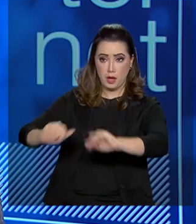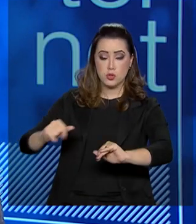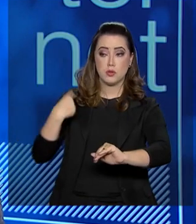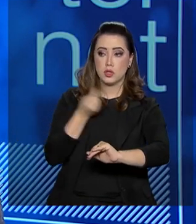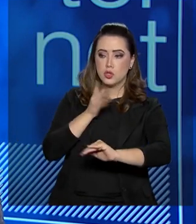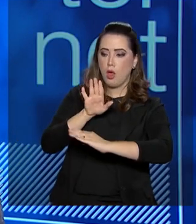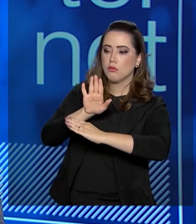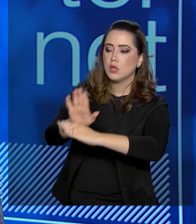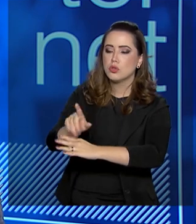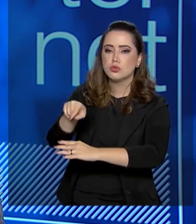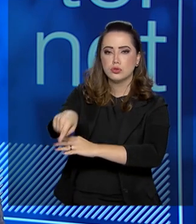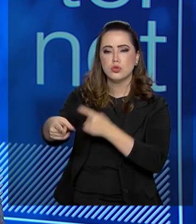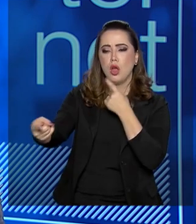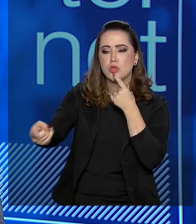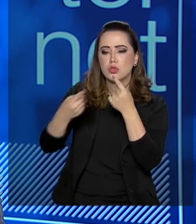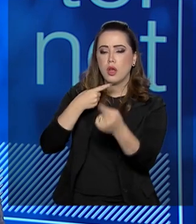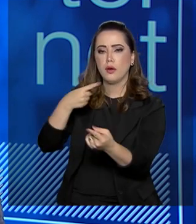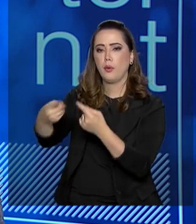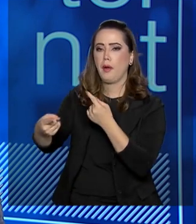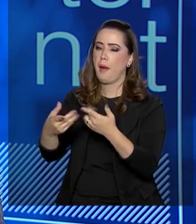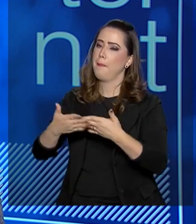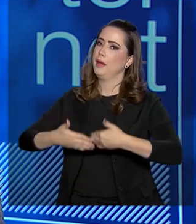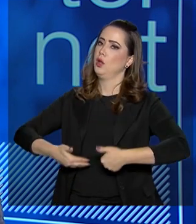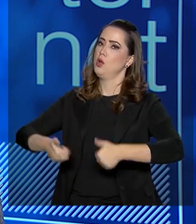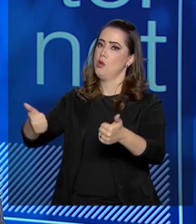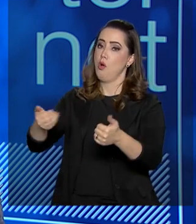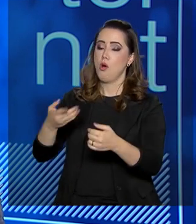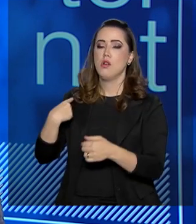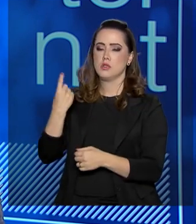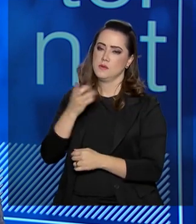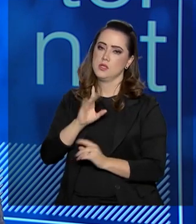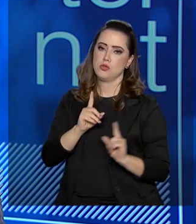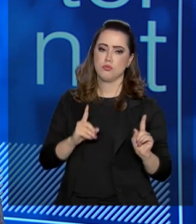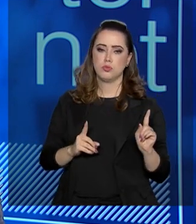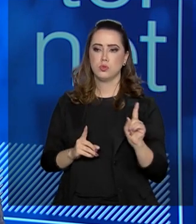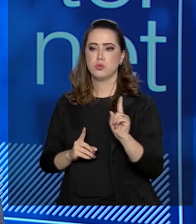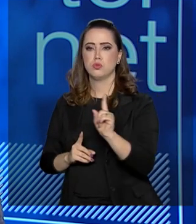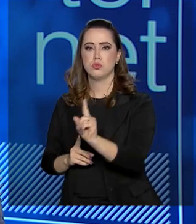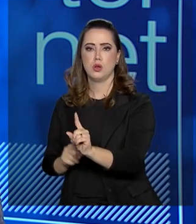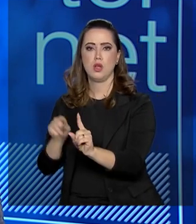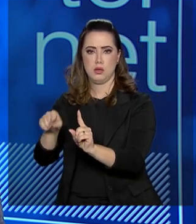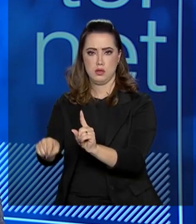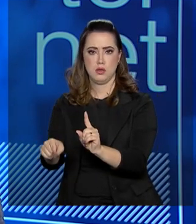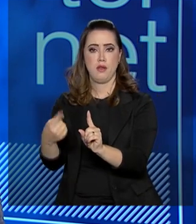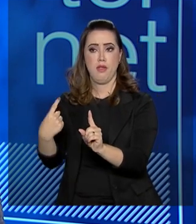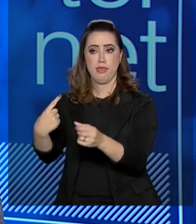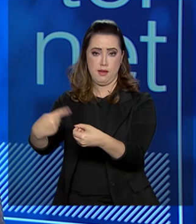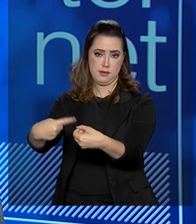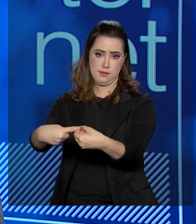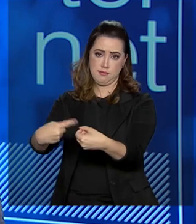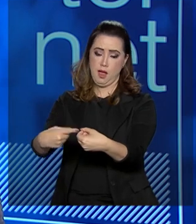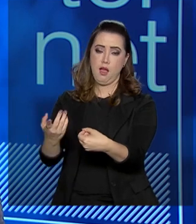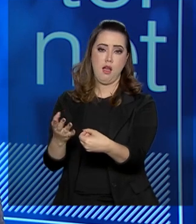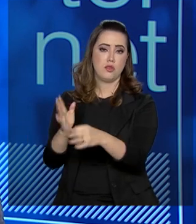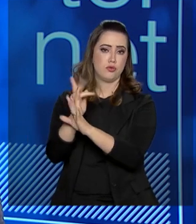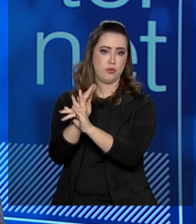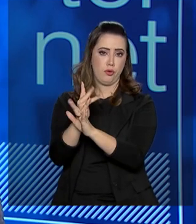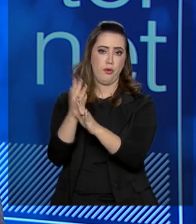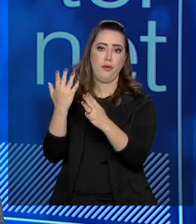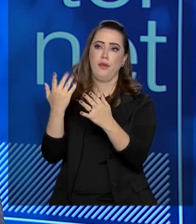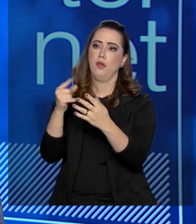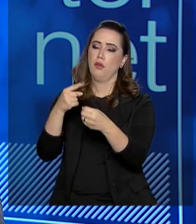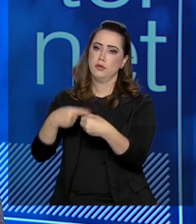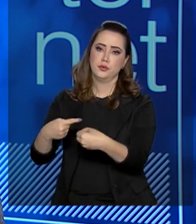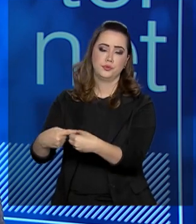possamos dialogar melhor. Ir até o local onde a educação efetivamente é entregue, que é a educação no